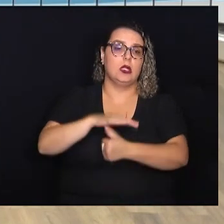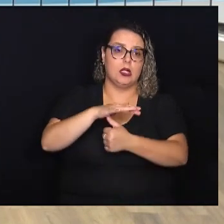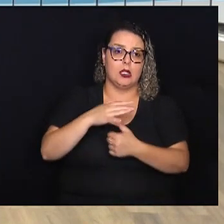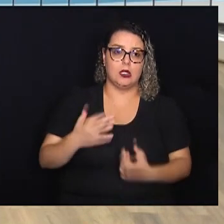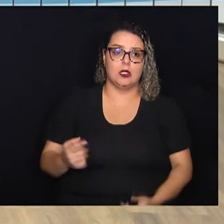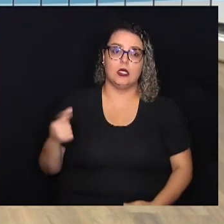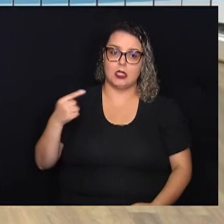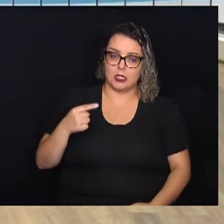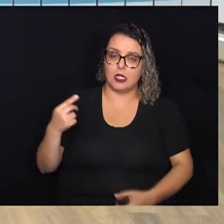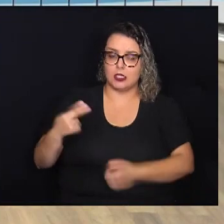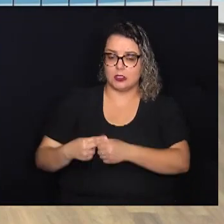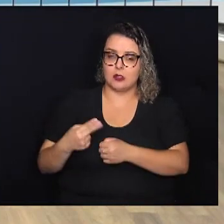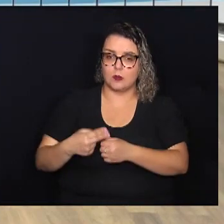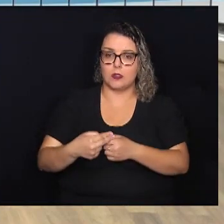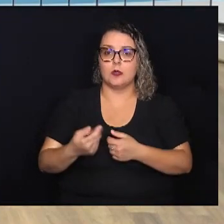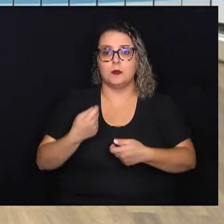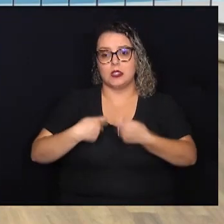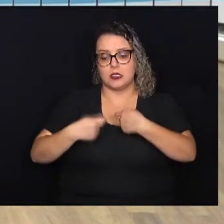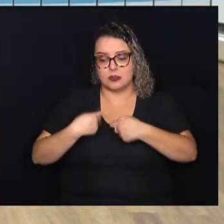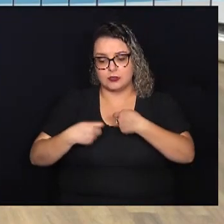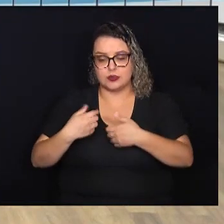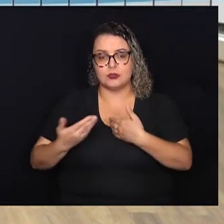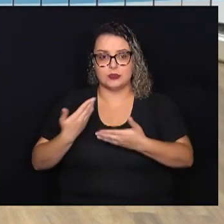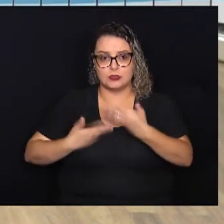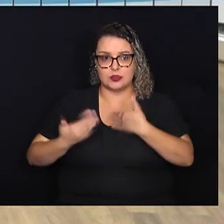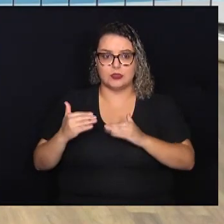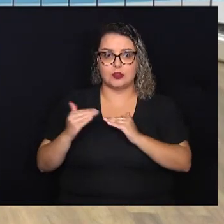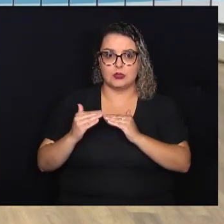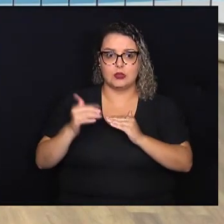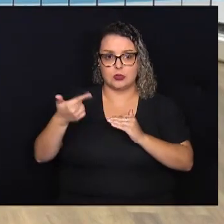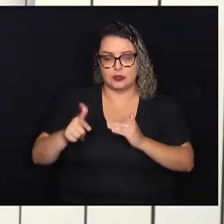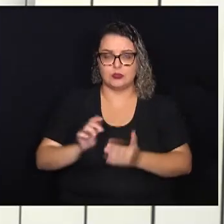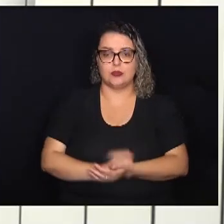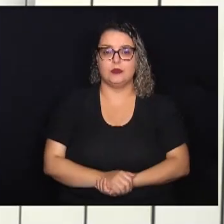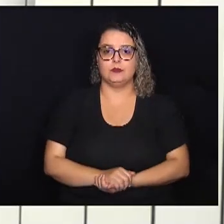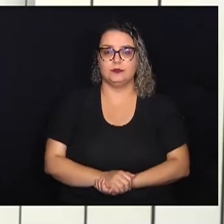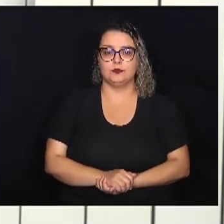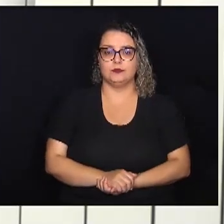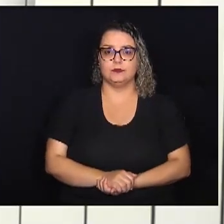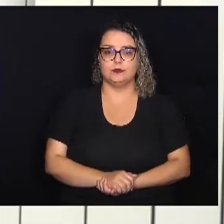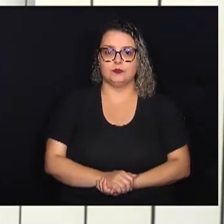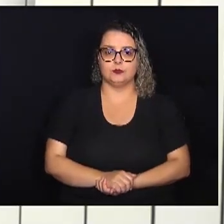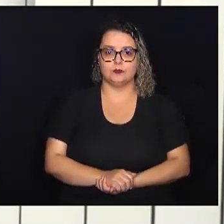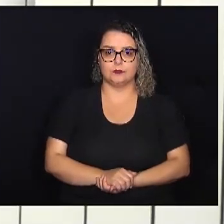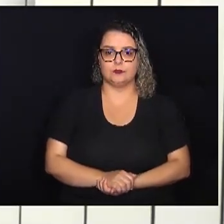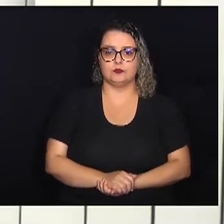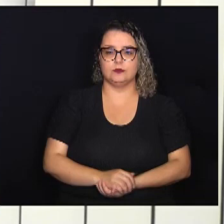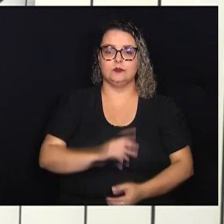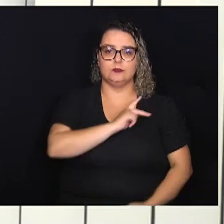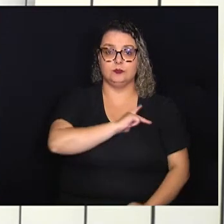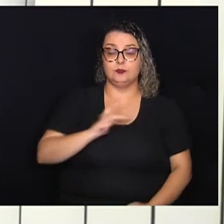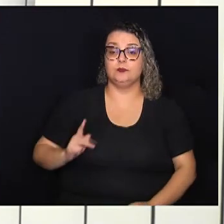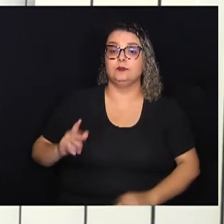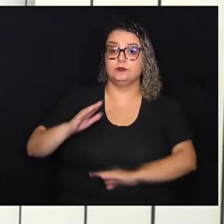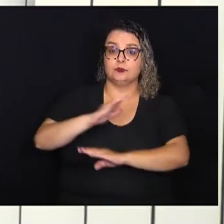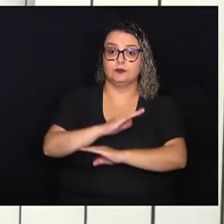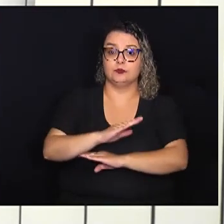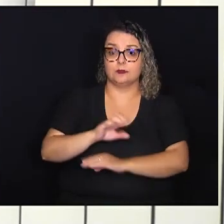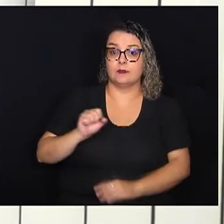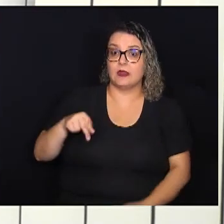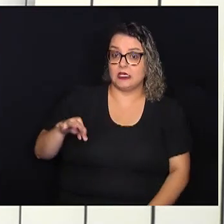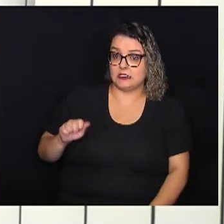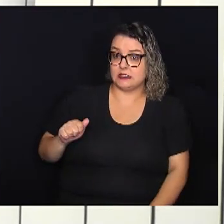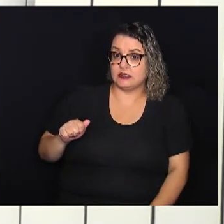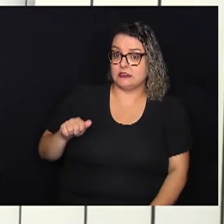lá na Unicamp, essa negociação acerca desse tema continua. O presidente da Câmara de Santa Rosa do